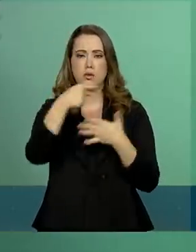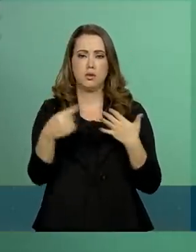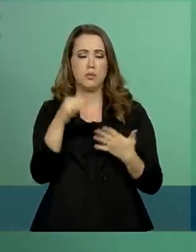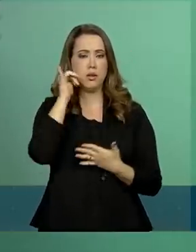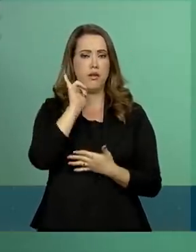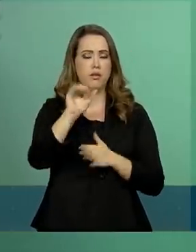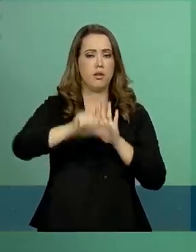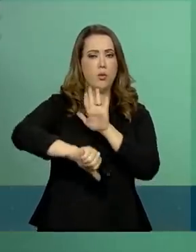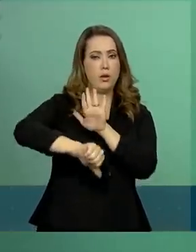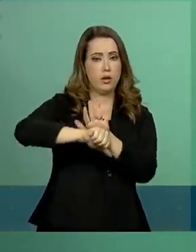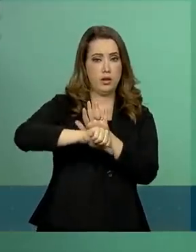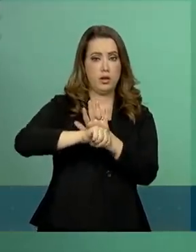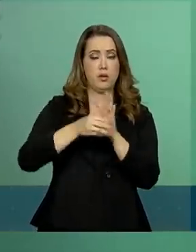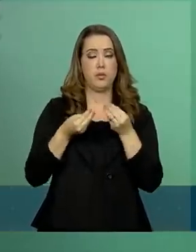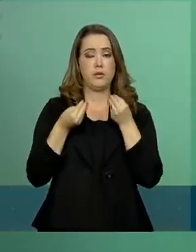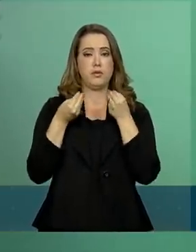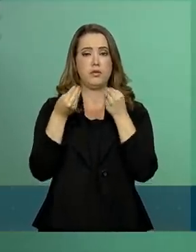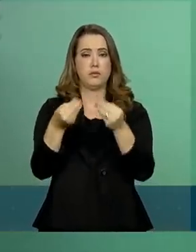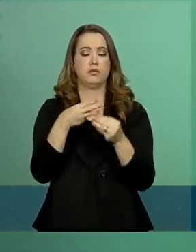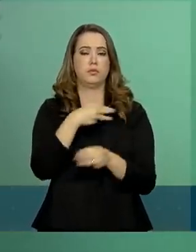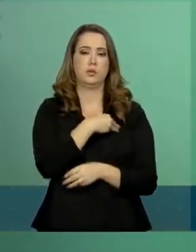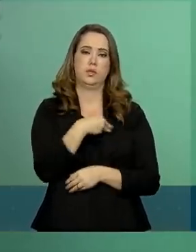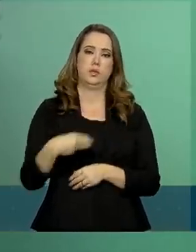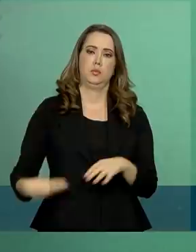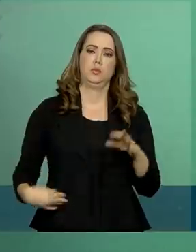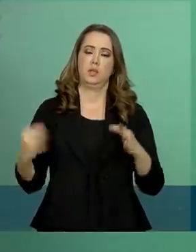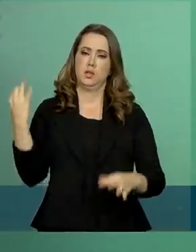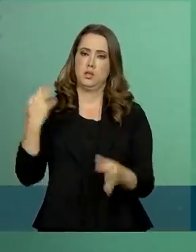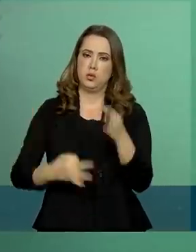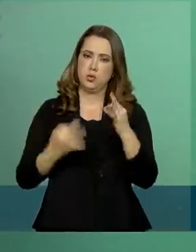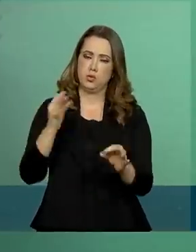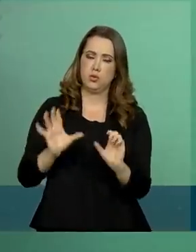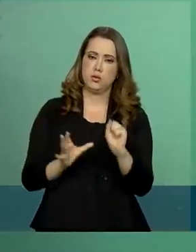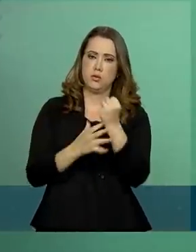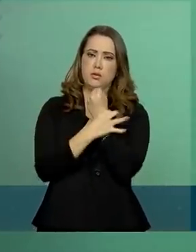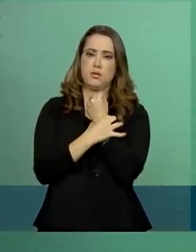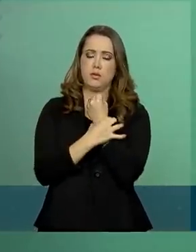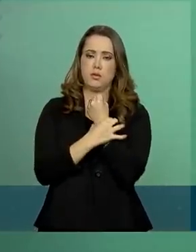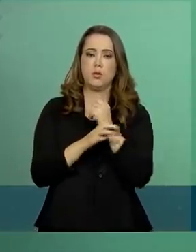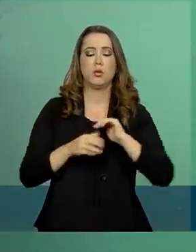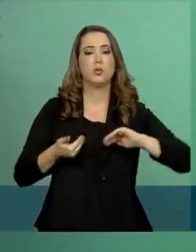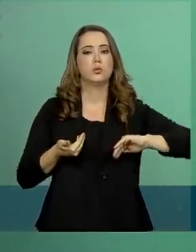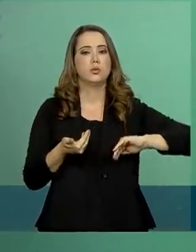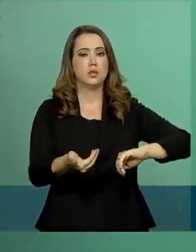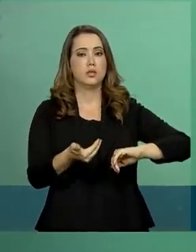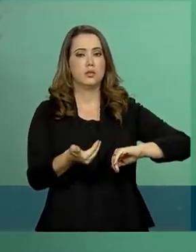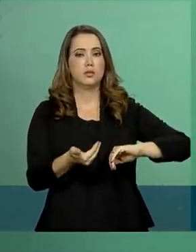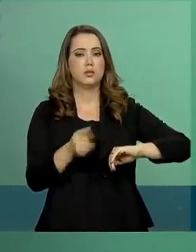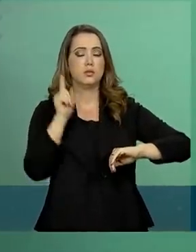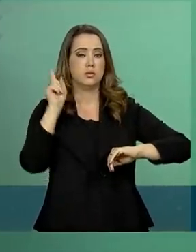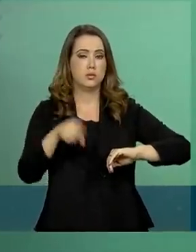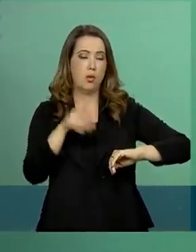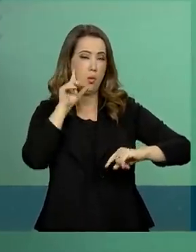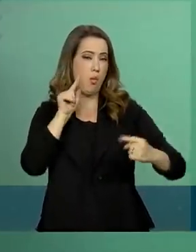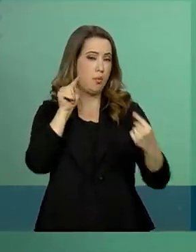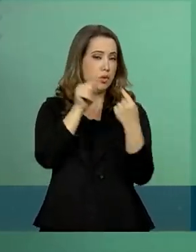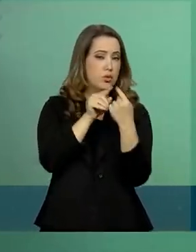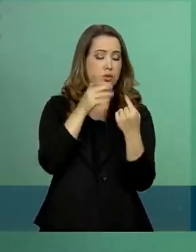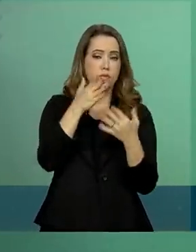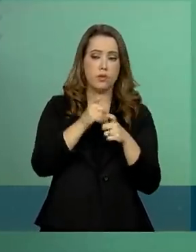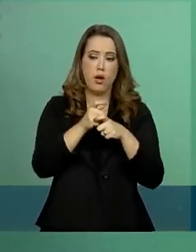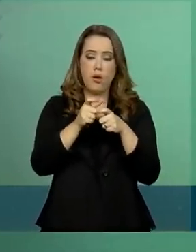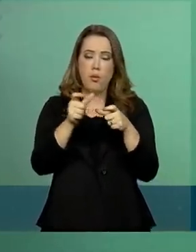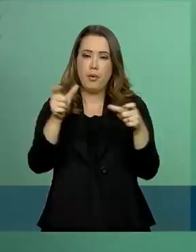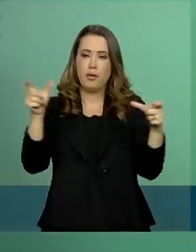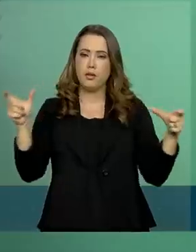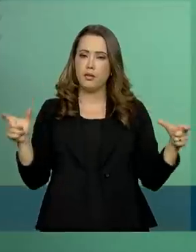anticrime, enviado pelo Ministério da Justiça e Segurança Pública ao Congresso Nacional, visa ampliar